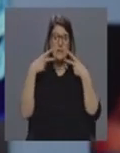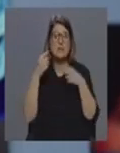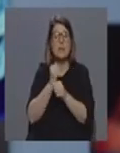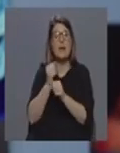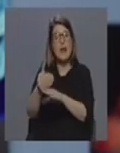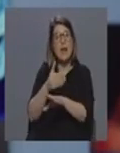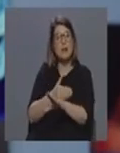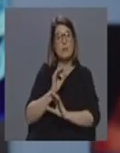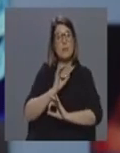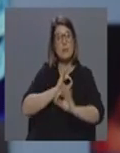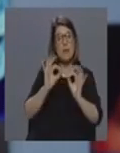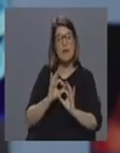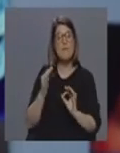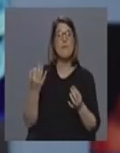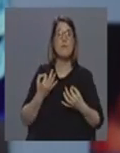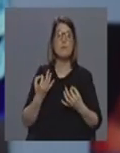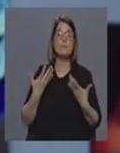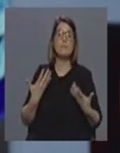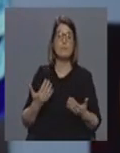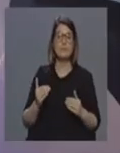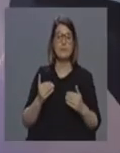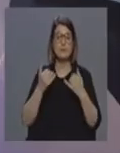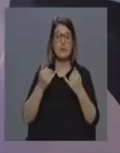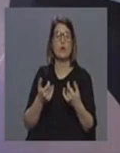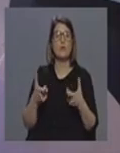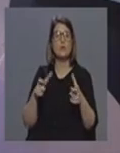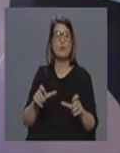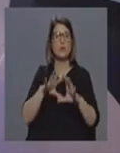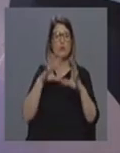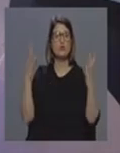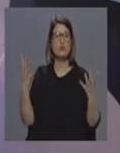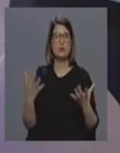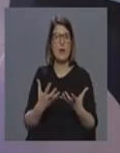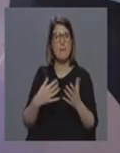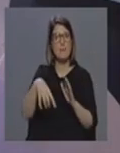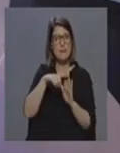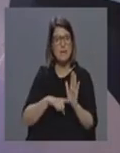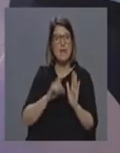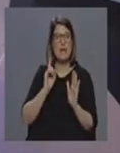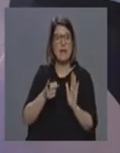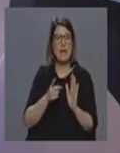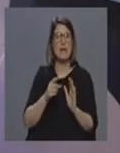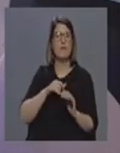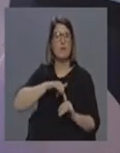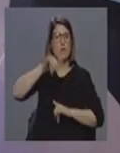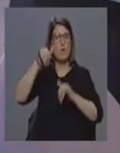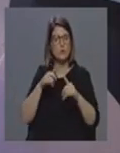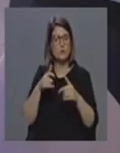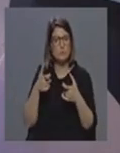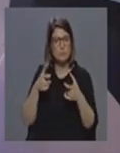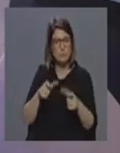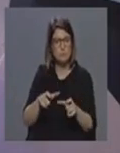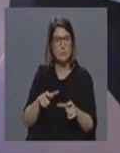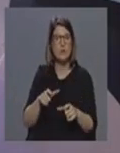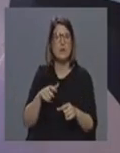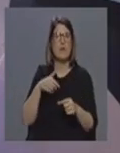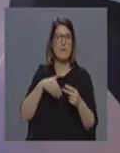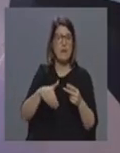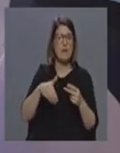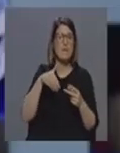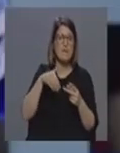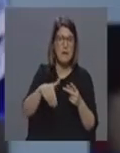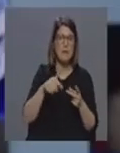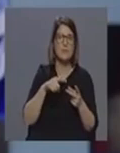que entretanto foi feito agora entrando na fase de contenção alargada estamos a implementar estas medidas restrição de voos restrição entretanto também de